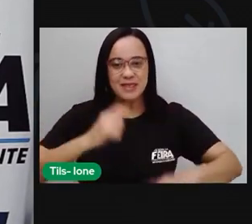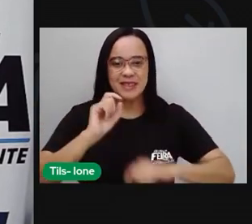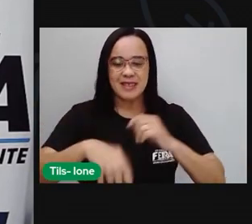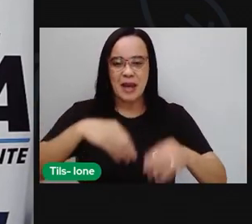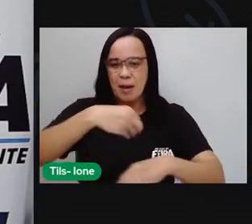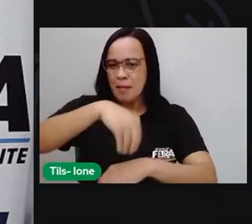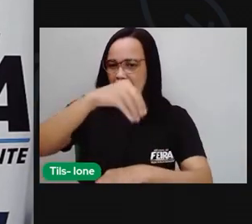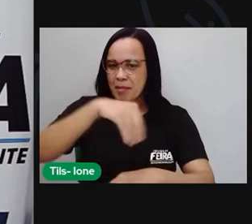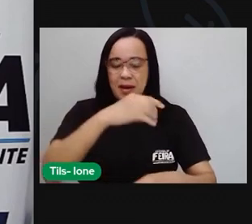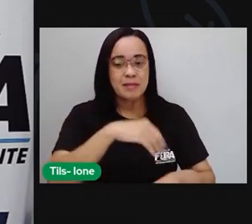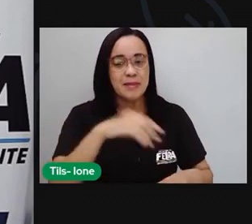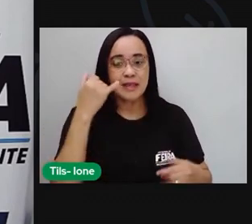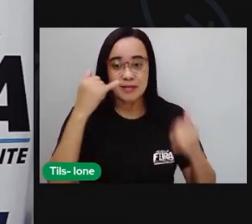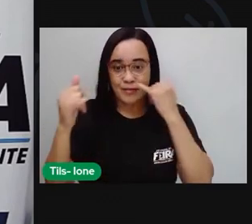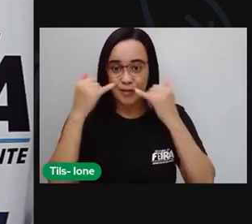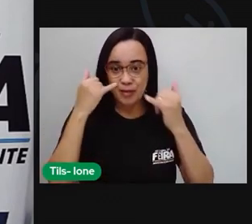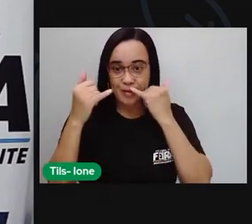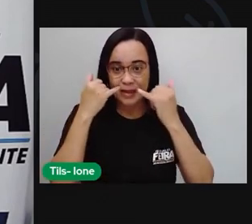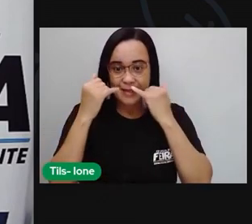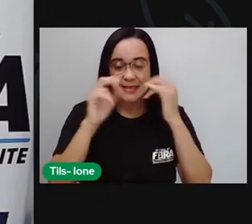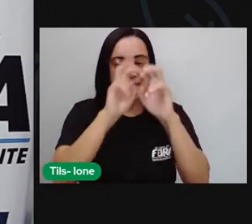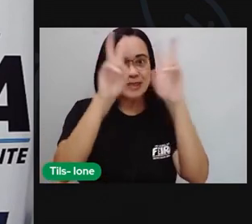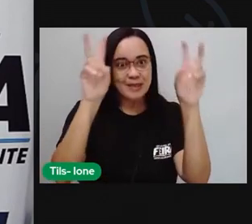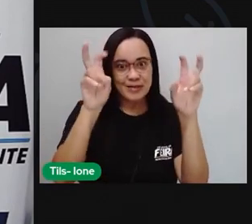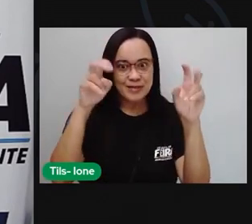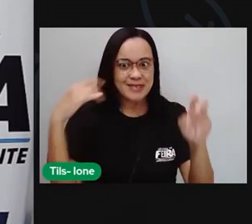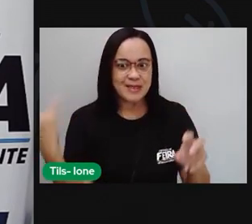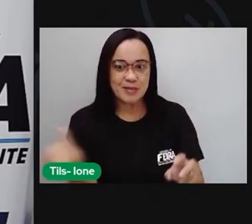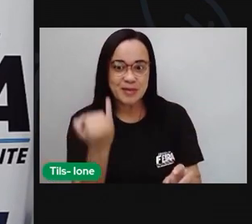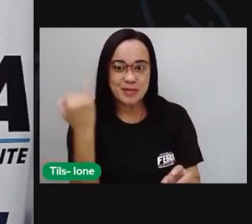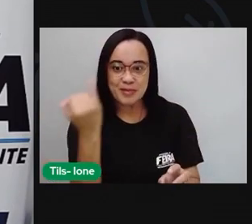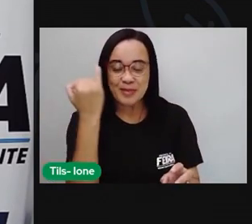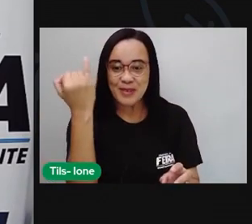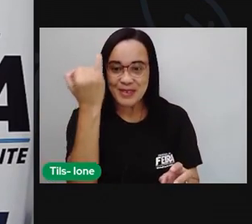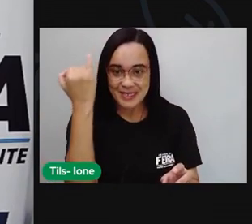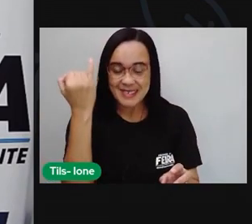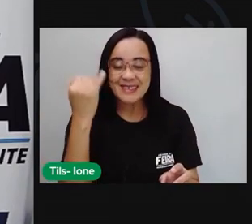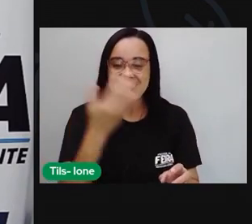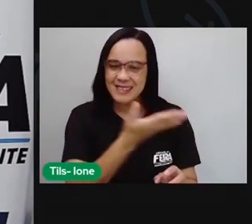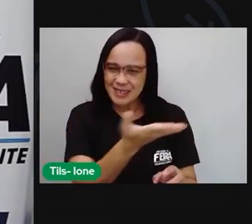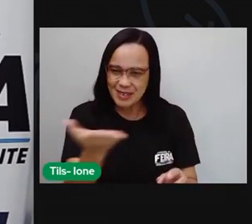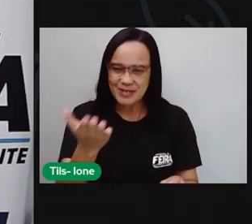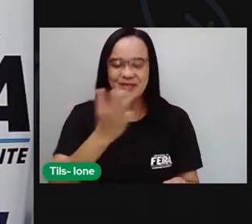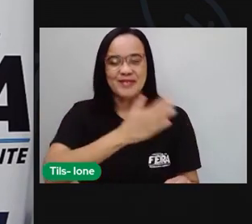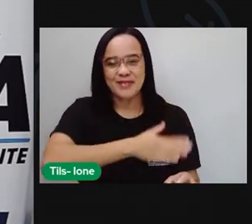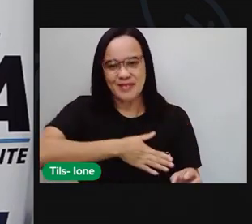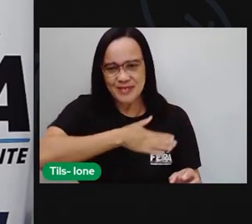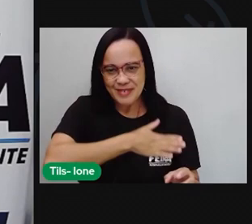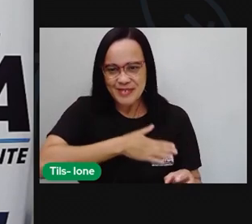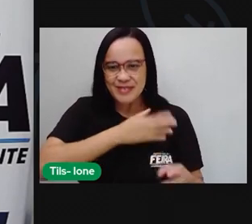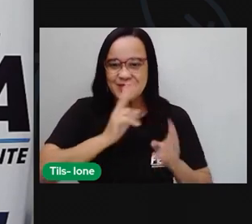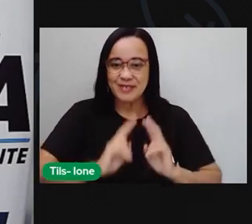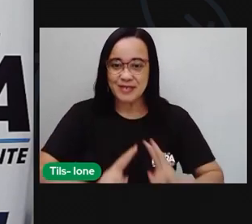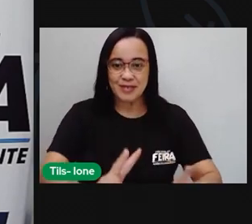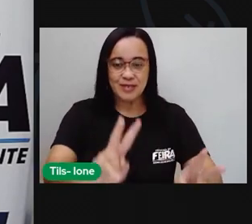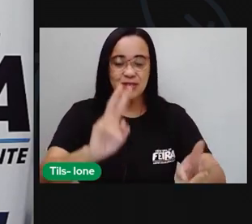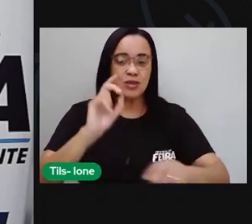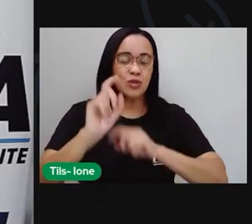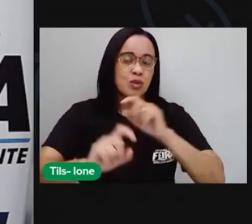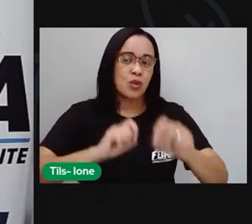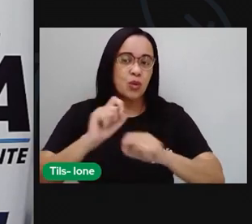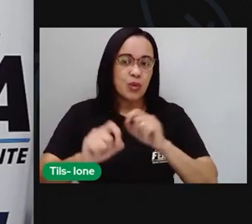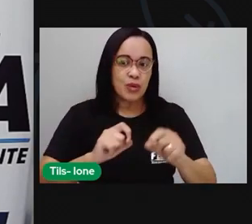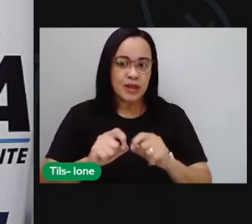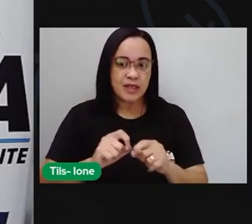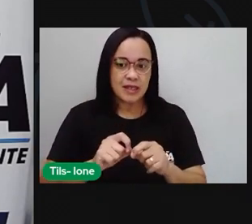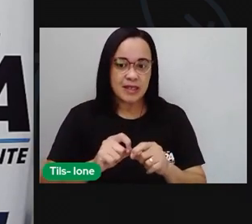informações sobre um assunto aí bastante interessante, eu sei que vocês vão gostar, a gente vai continuar conhecendo aí sobre algo que a gente já